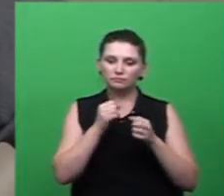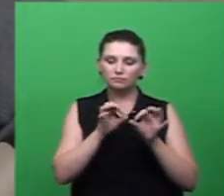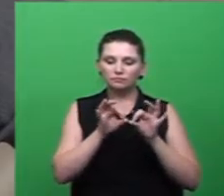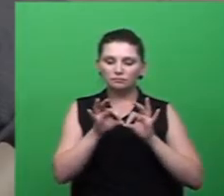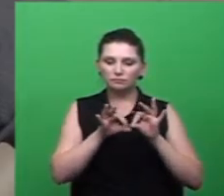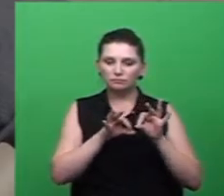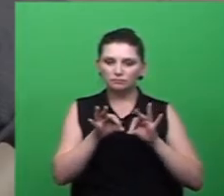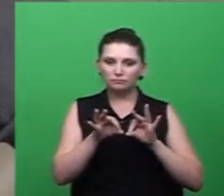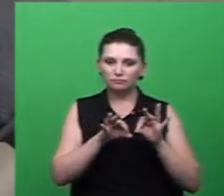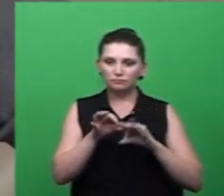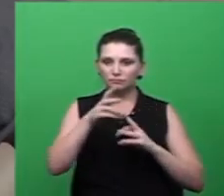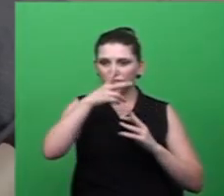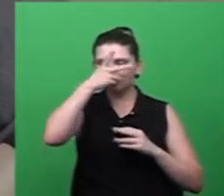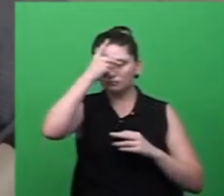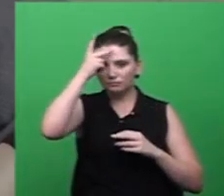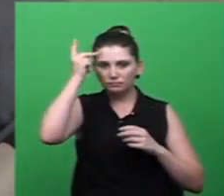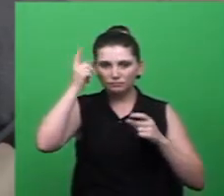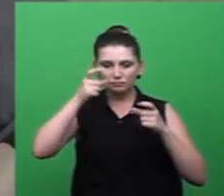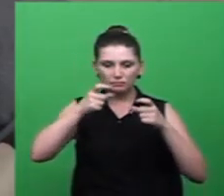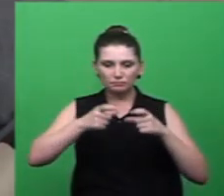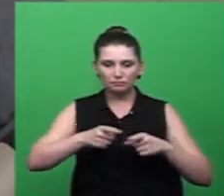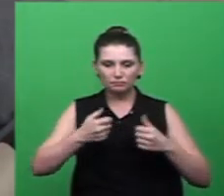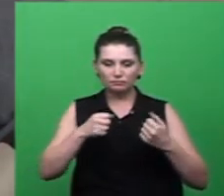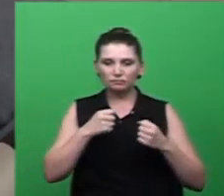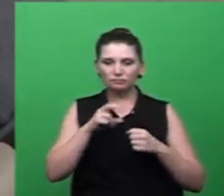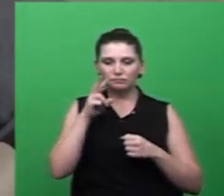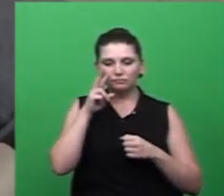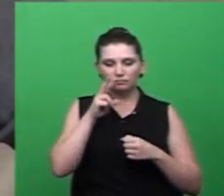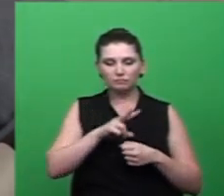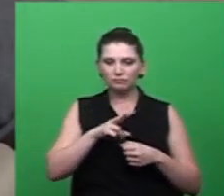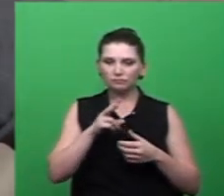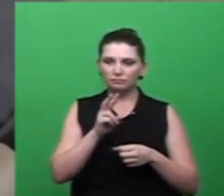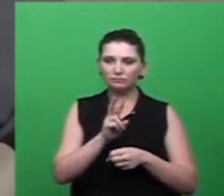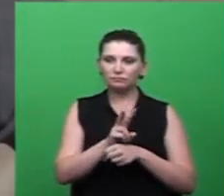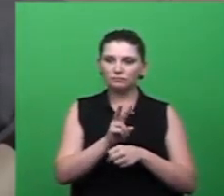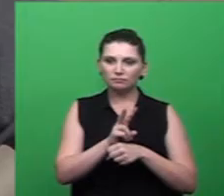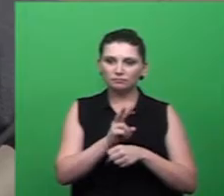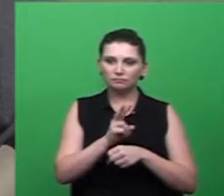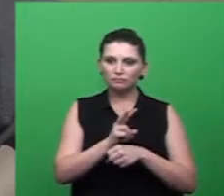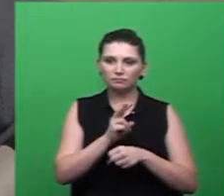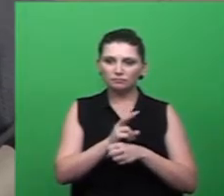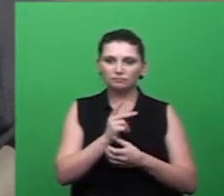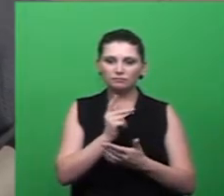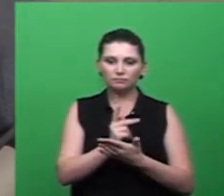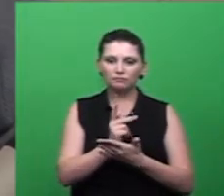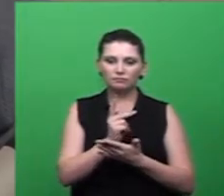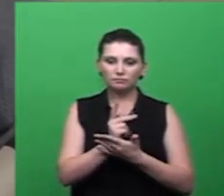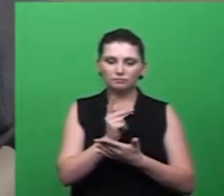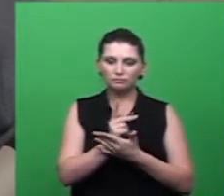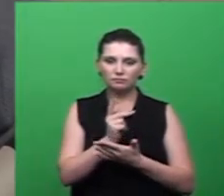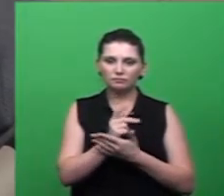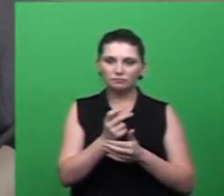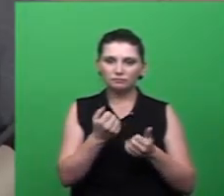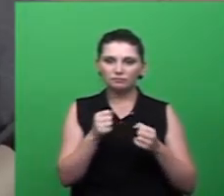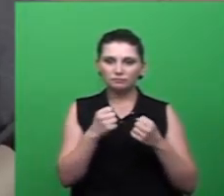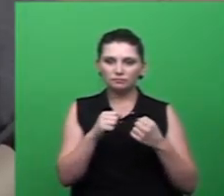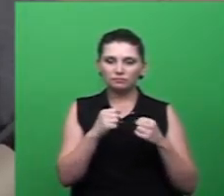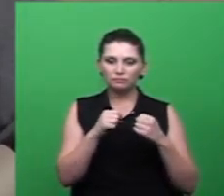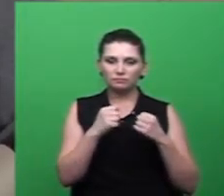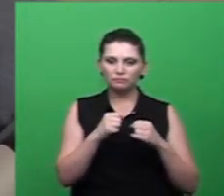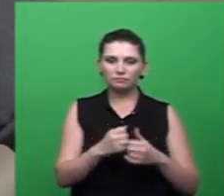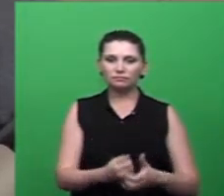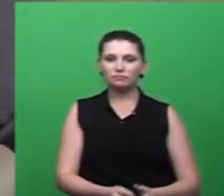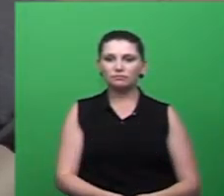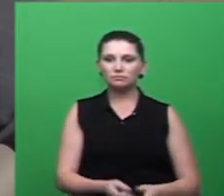perante a prefeitura, eles são avaliados semanalmente e mantendo o quadro fora de infecção ou de